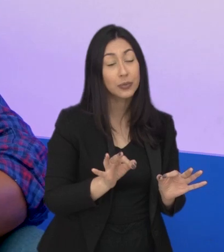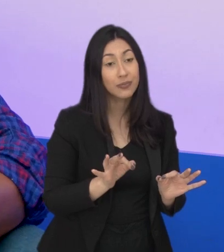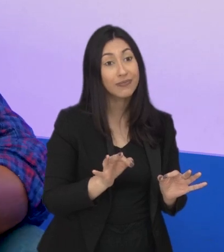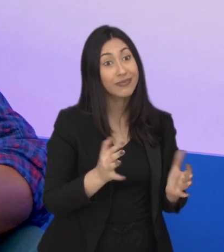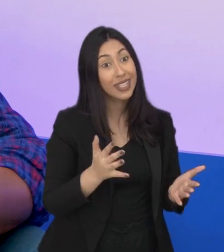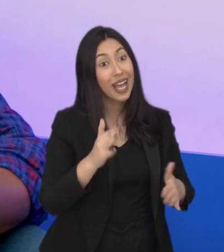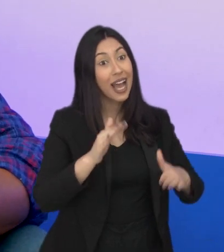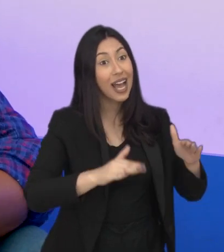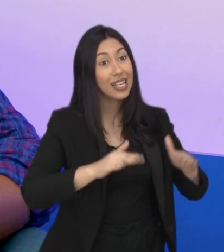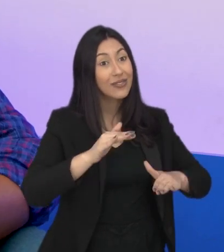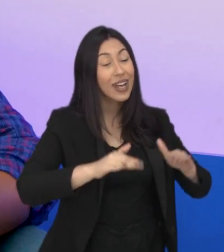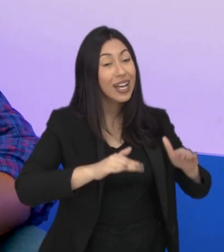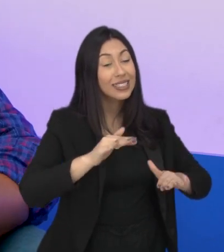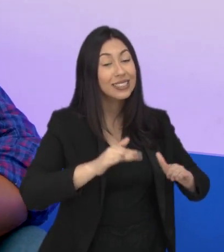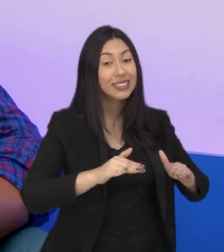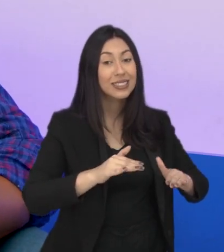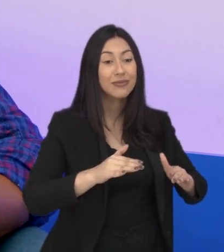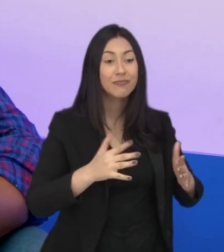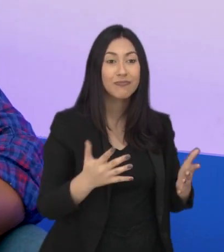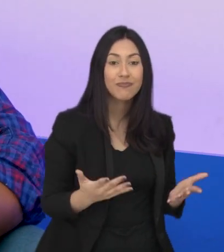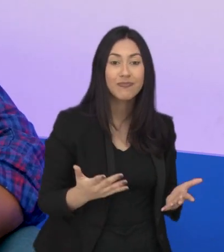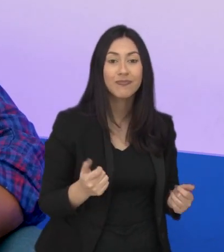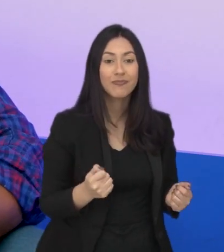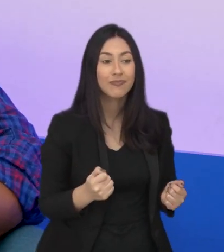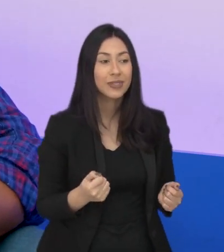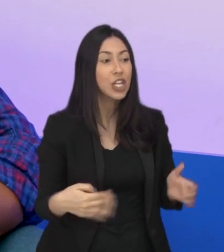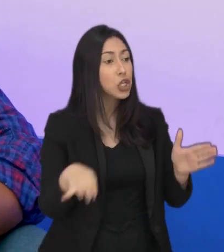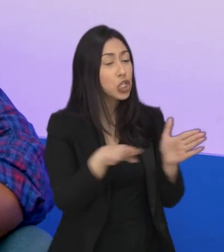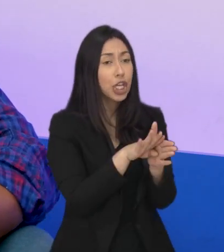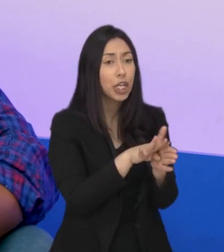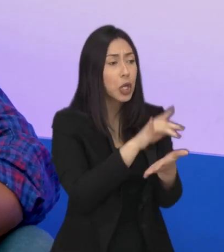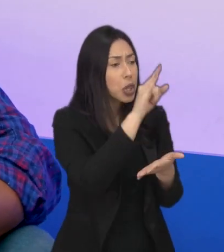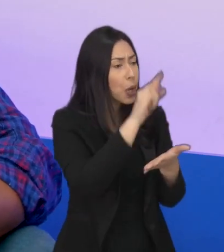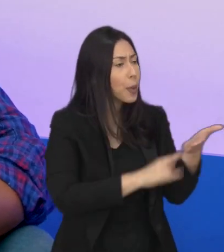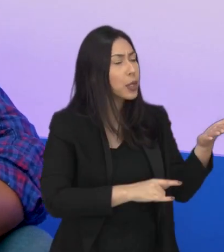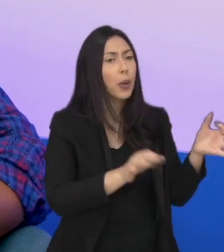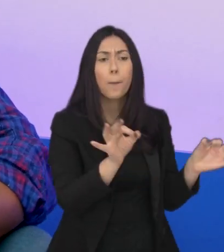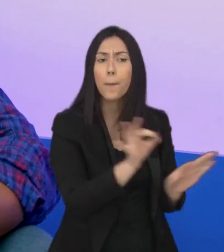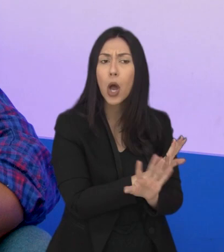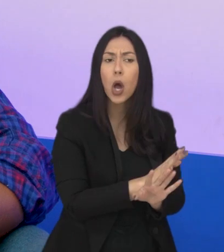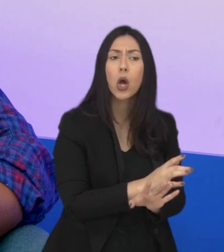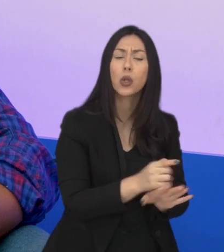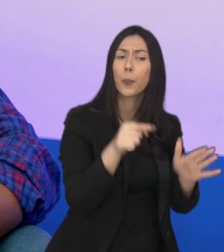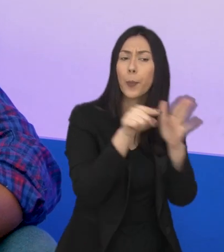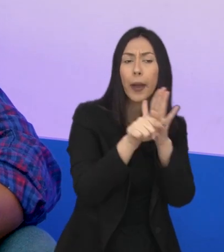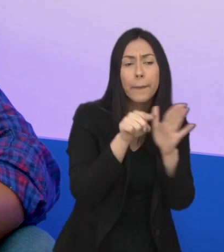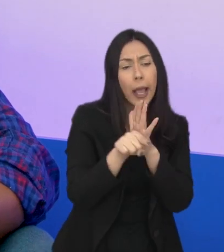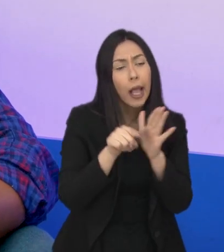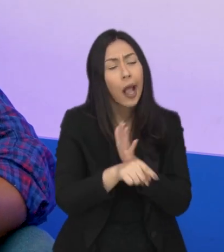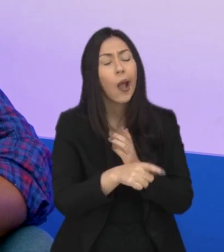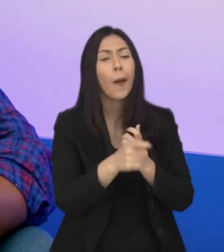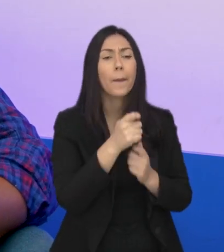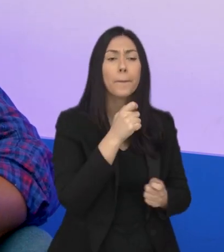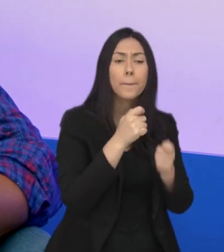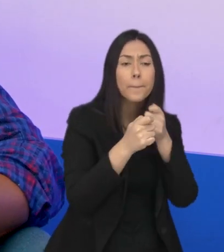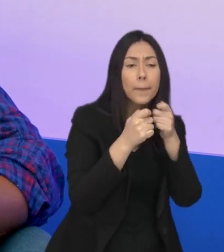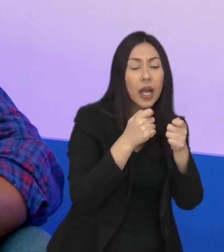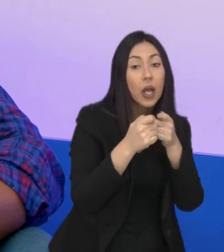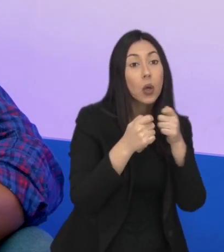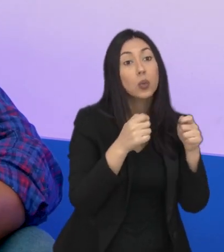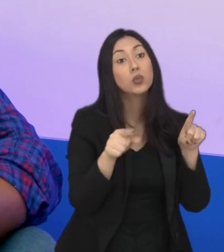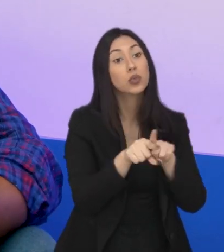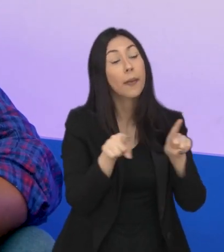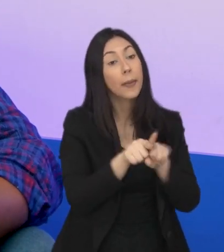às vezes, eles vêm aí e formalizam com entrevista e formalizam com